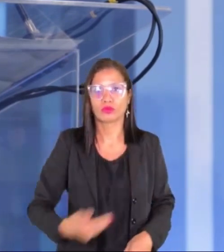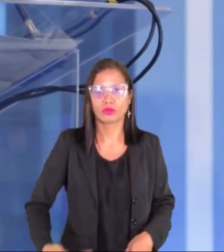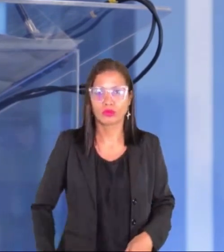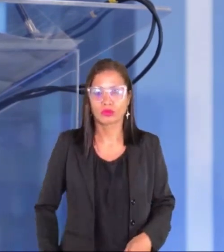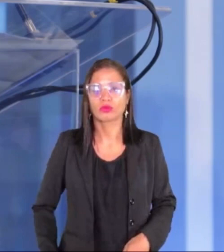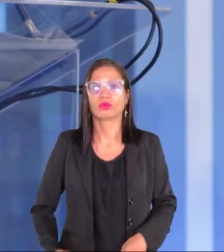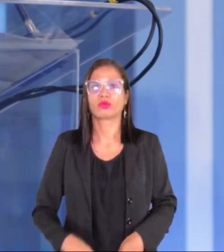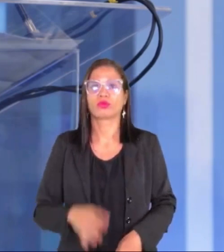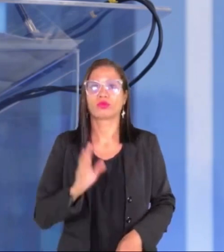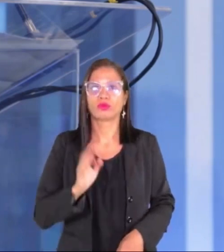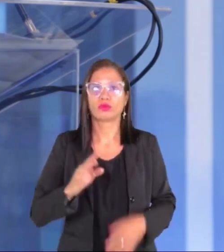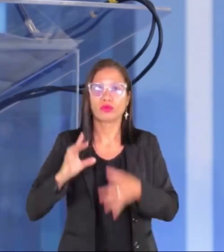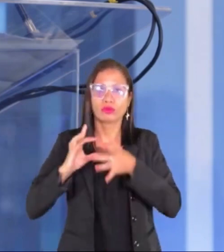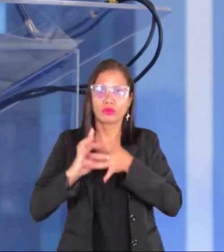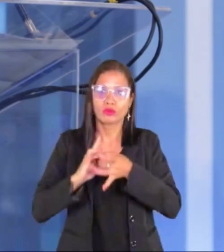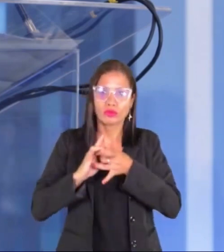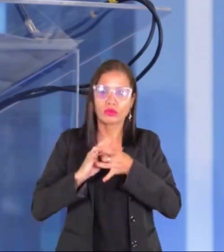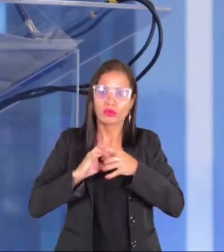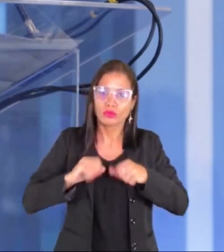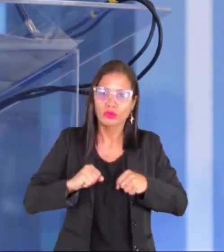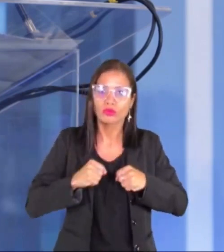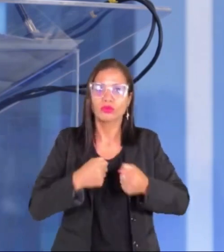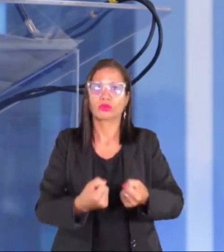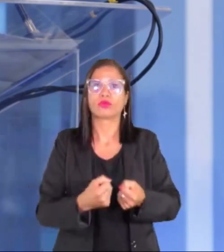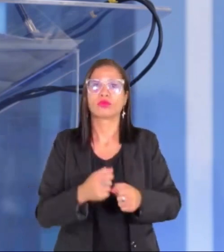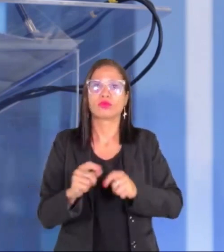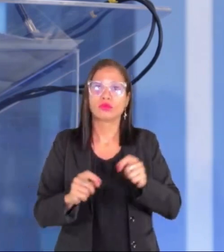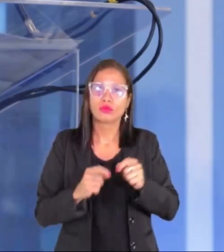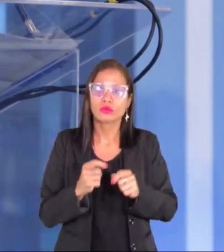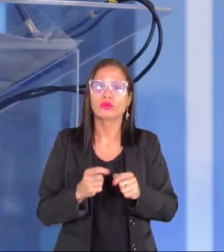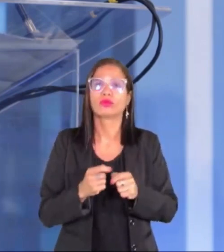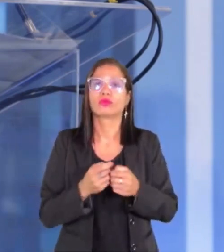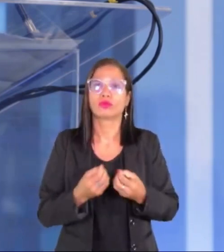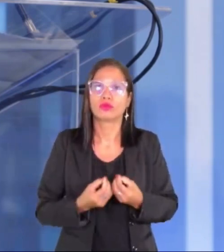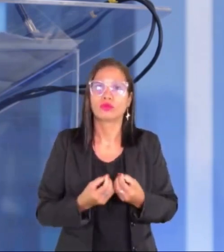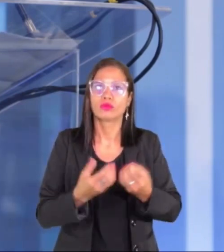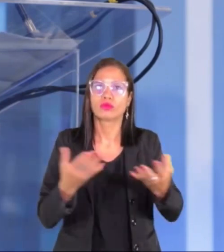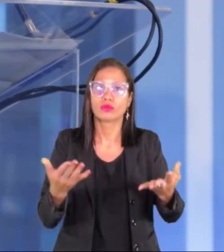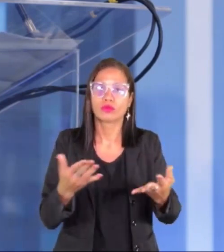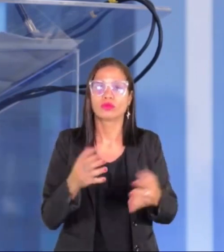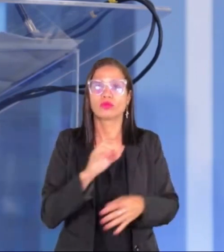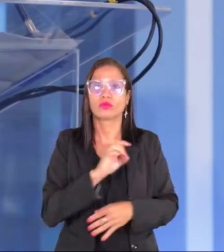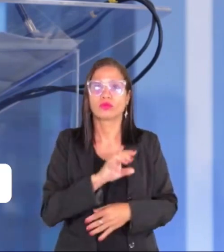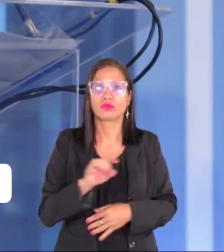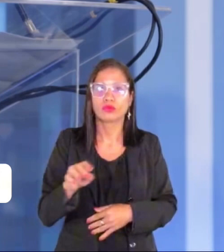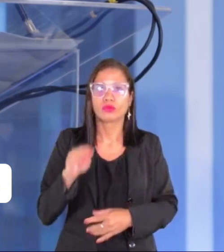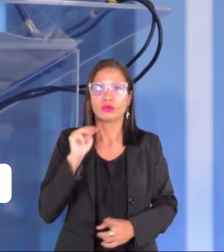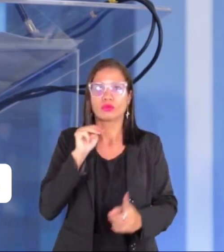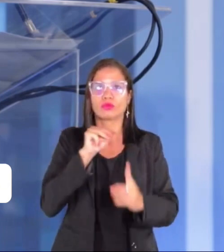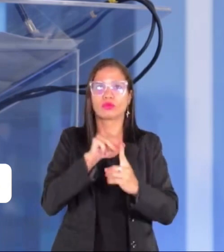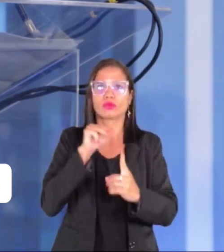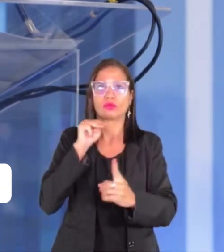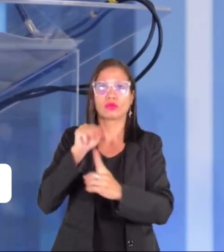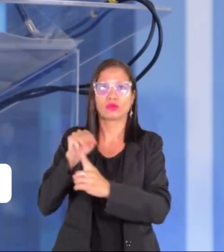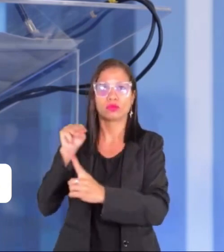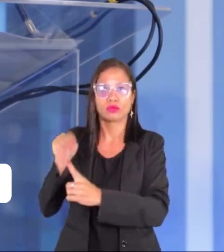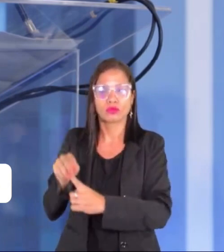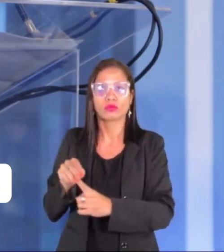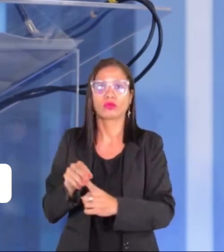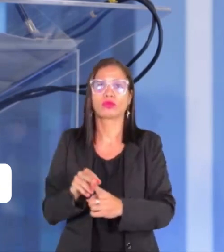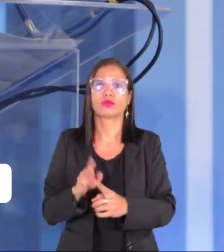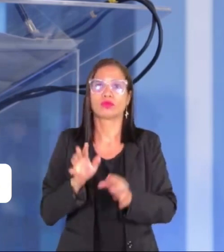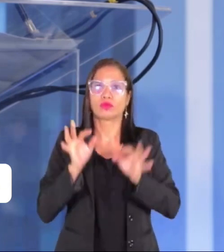esforços para atender com precisão cada métrica estabelecida pelo Conselho Nacional de